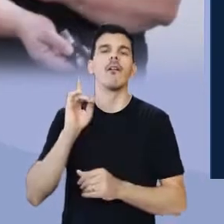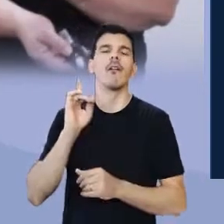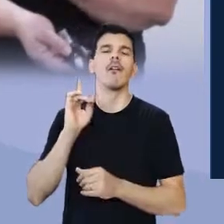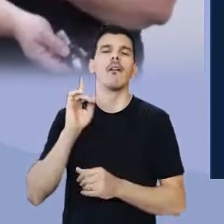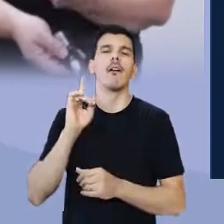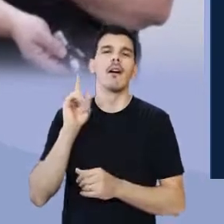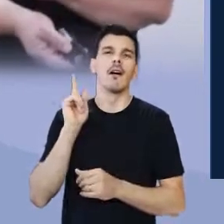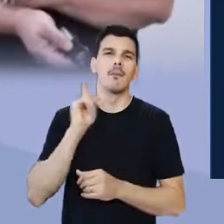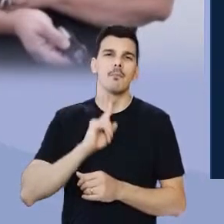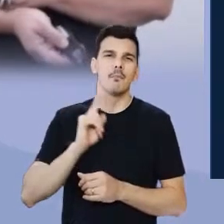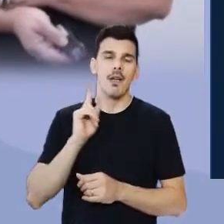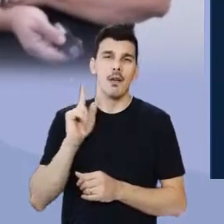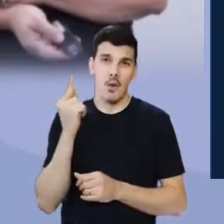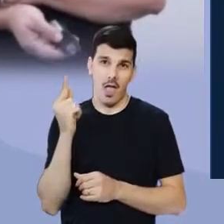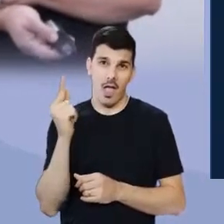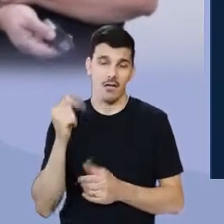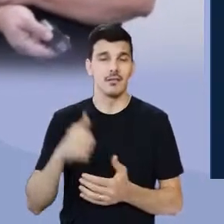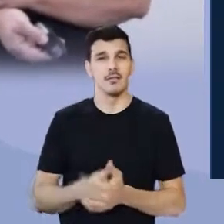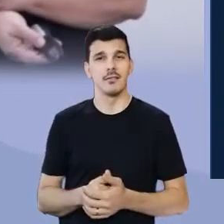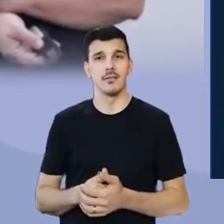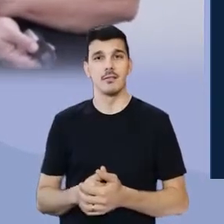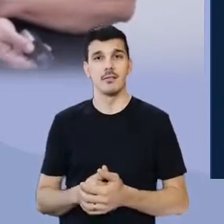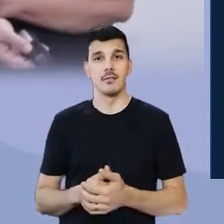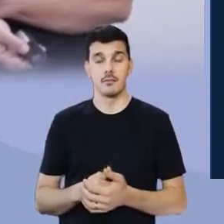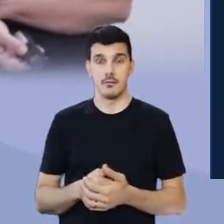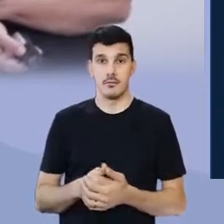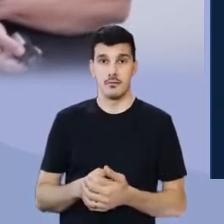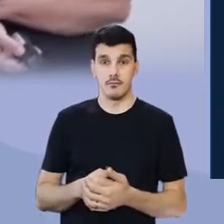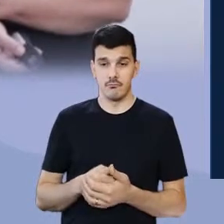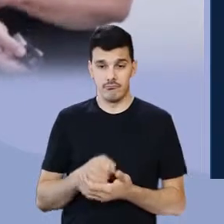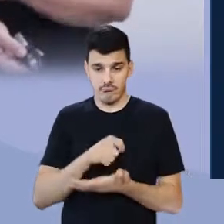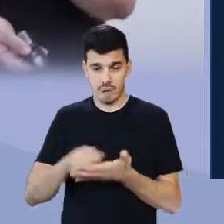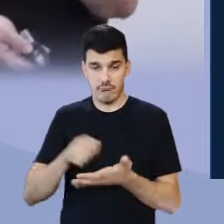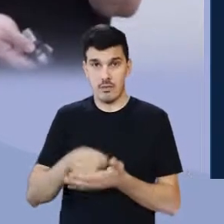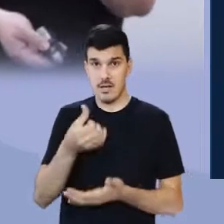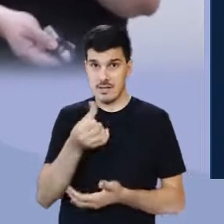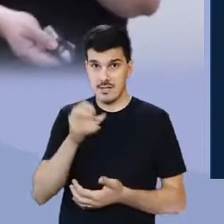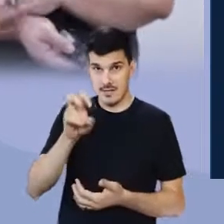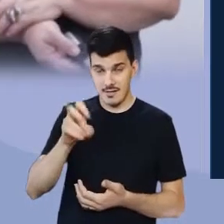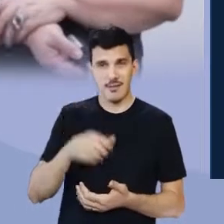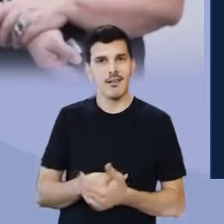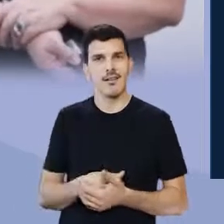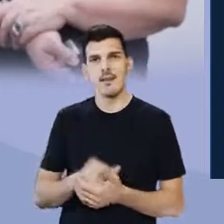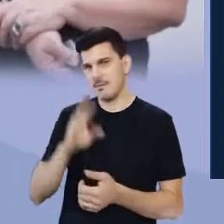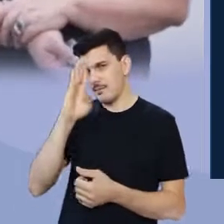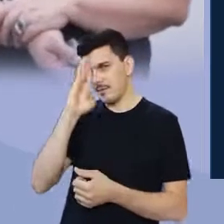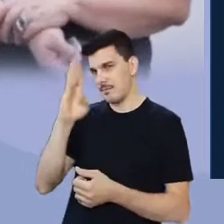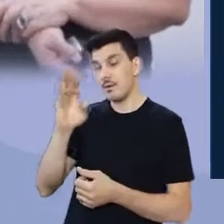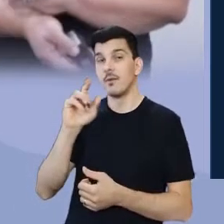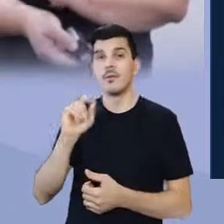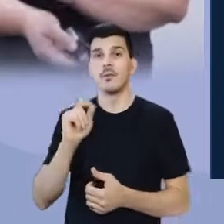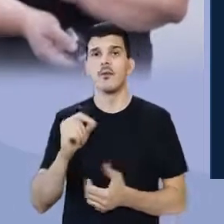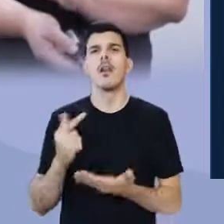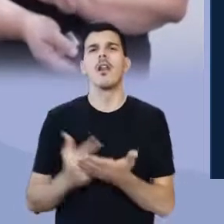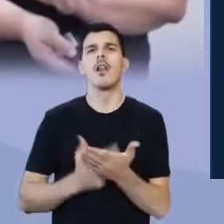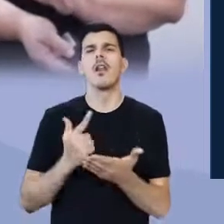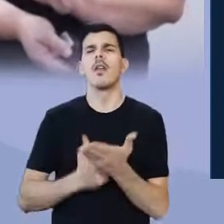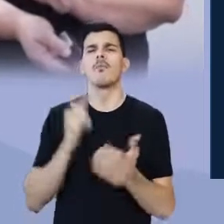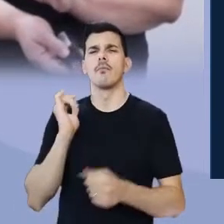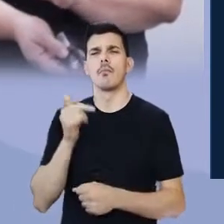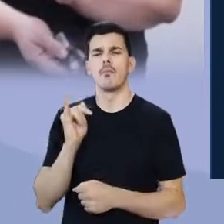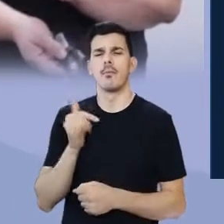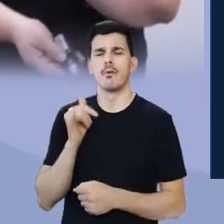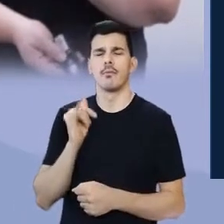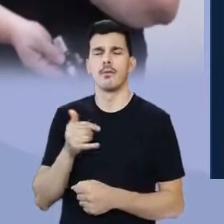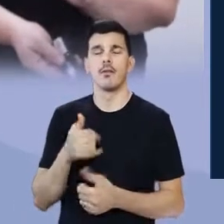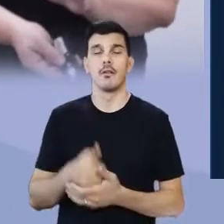histórias mais. Produzida em 65, foi sua obra de destaque. O livro de contos,